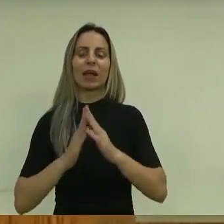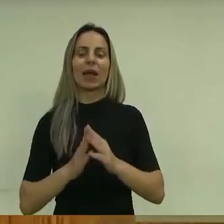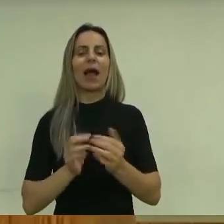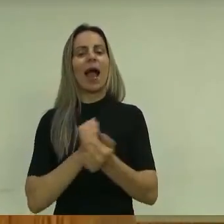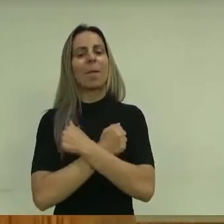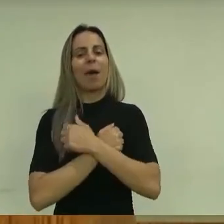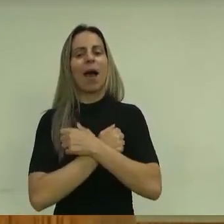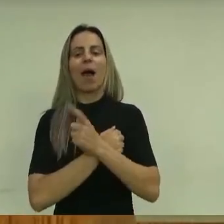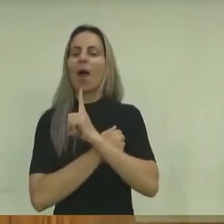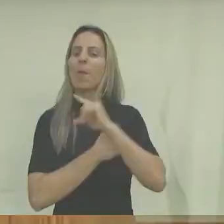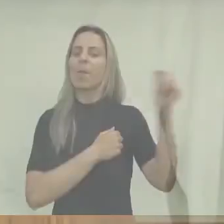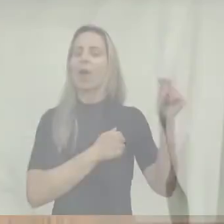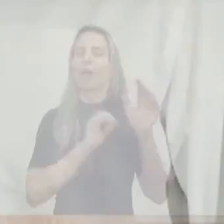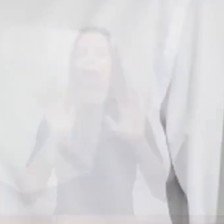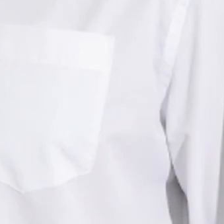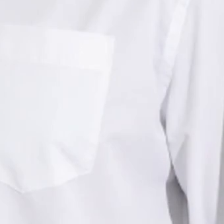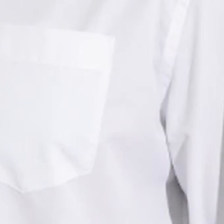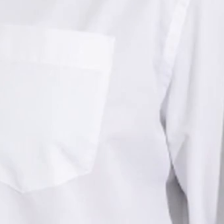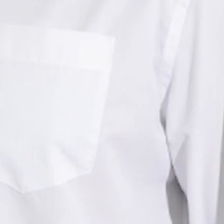tarde, vamos embora. Tchau.